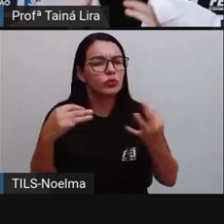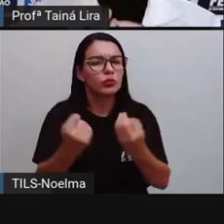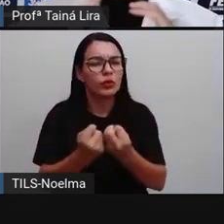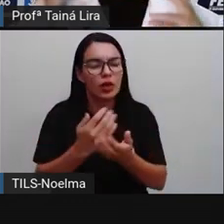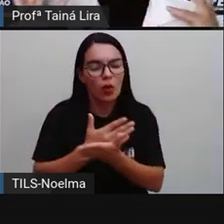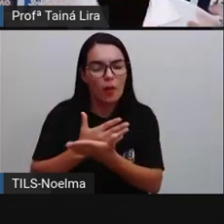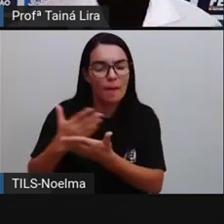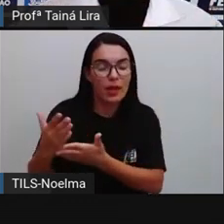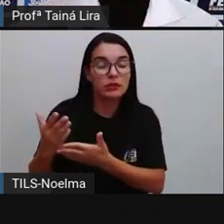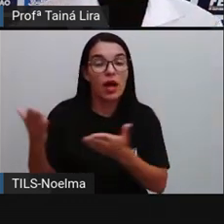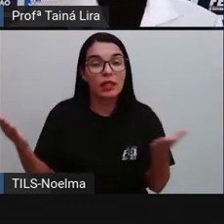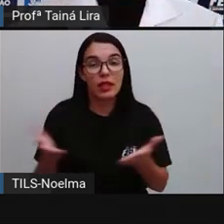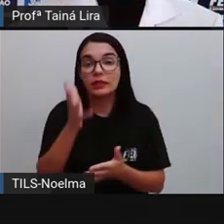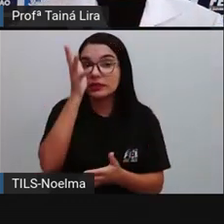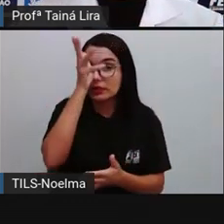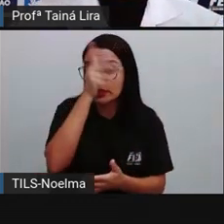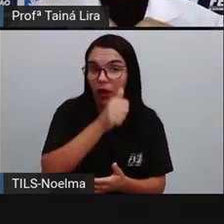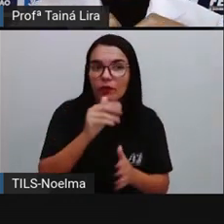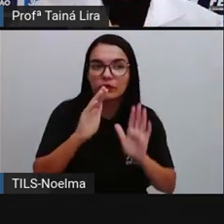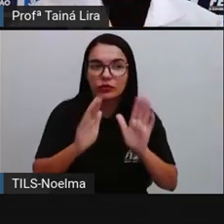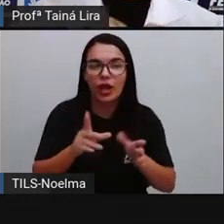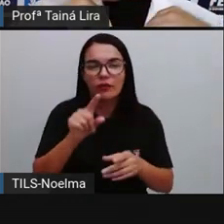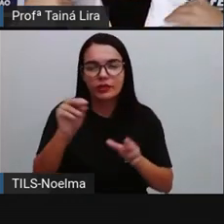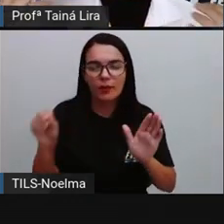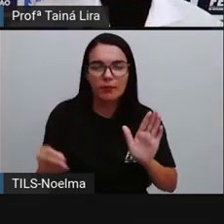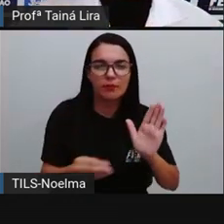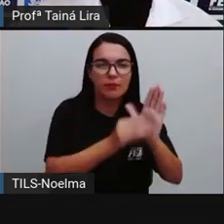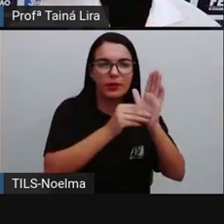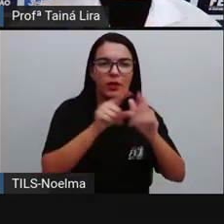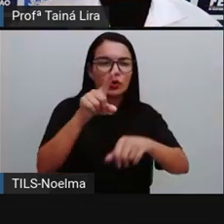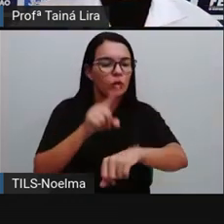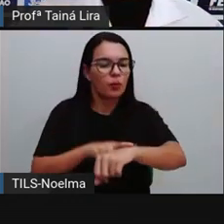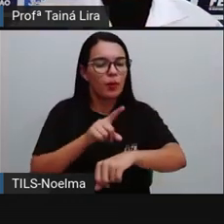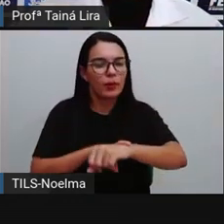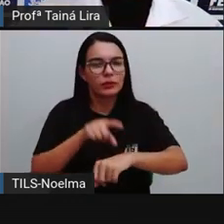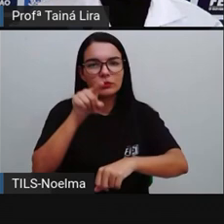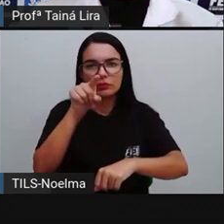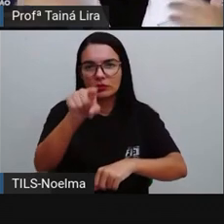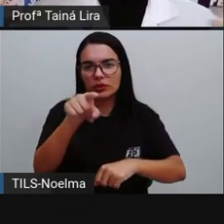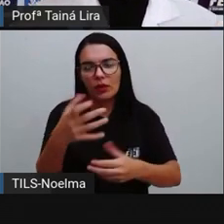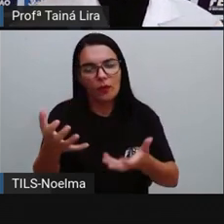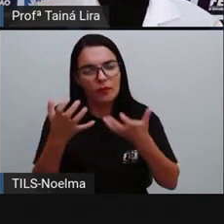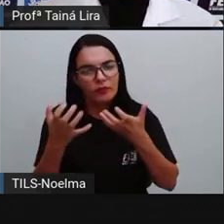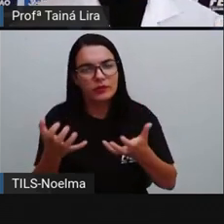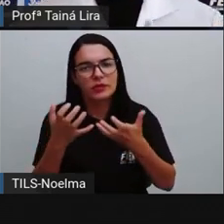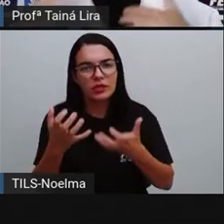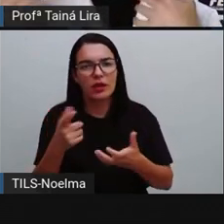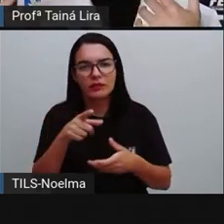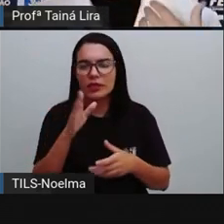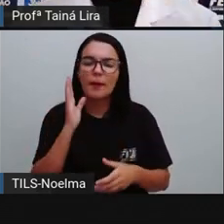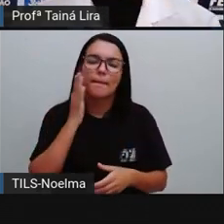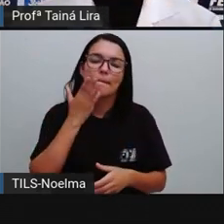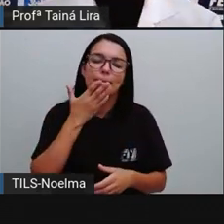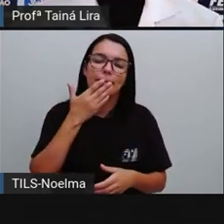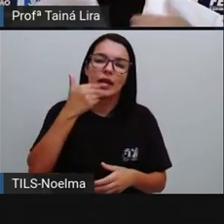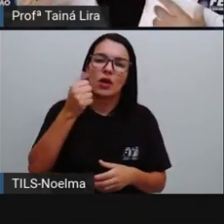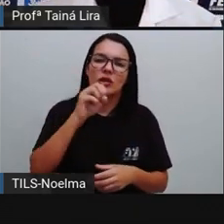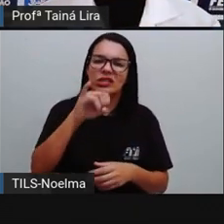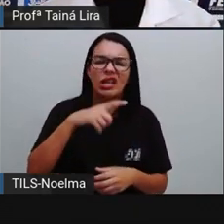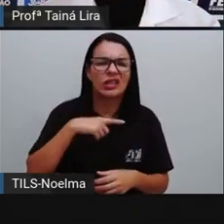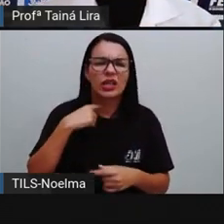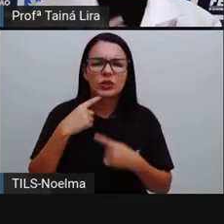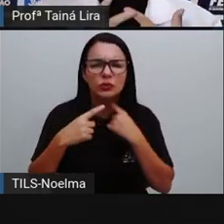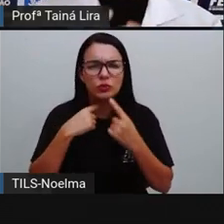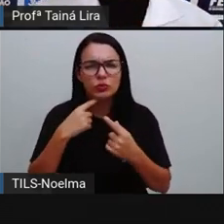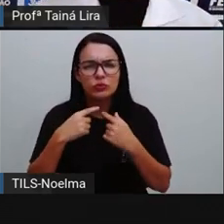todas estão salvas para você poder assistir no momento que você quiser, que você achar, tem uma dúvida, que